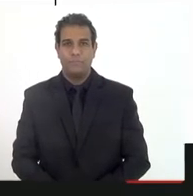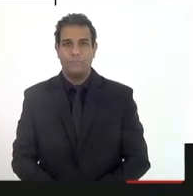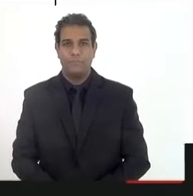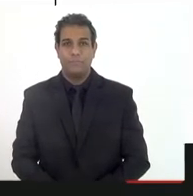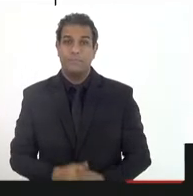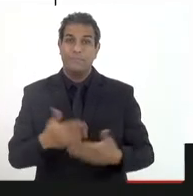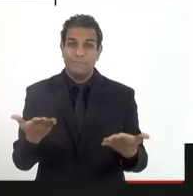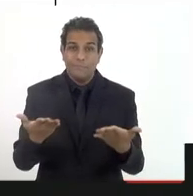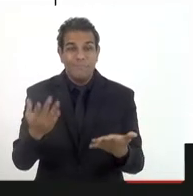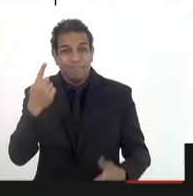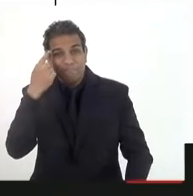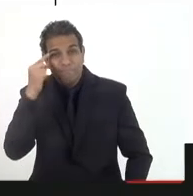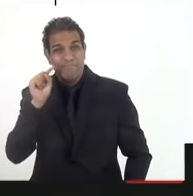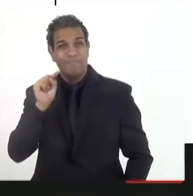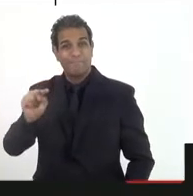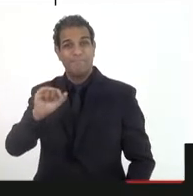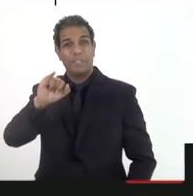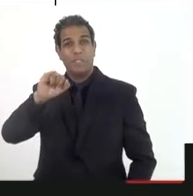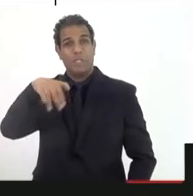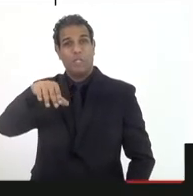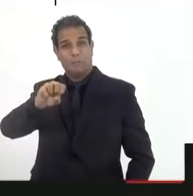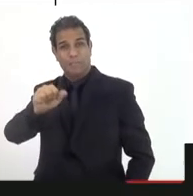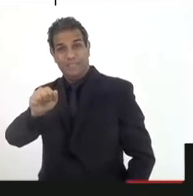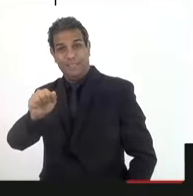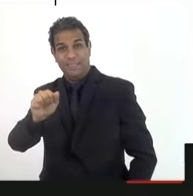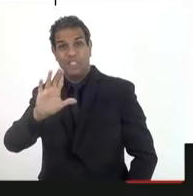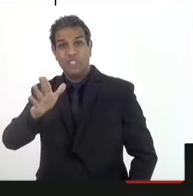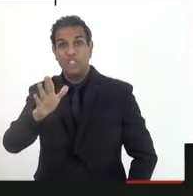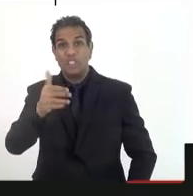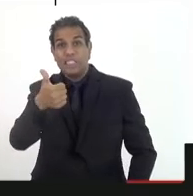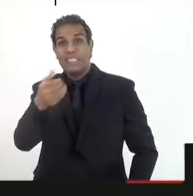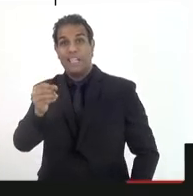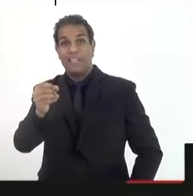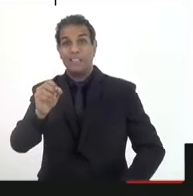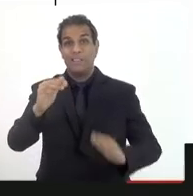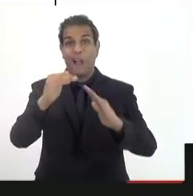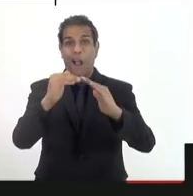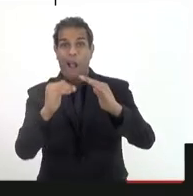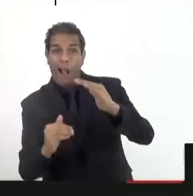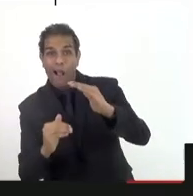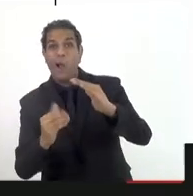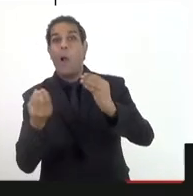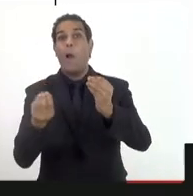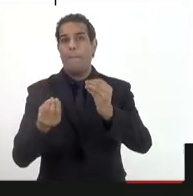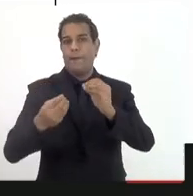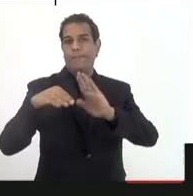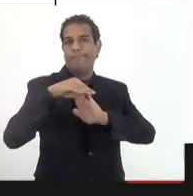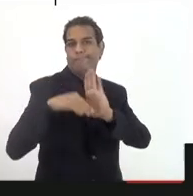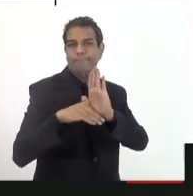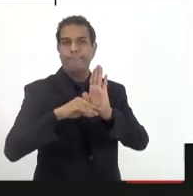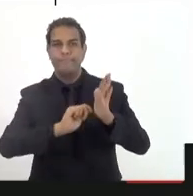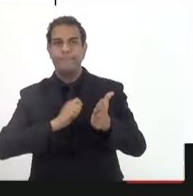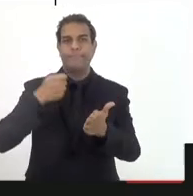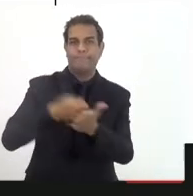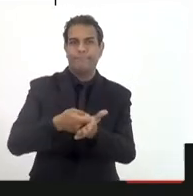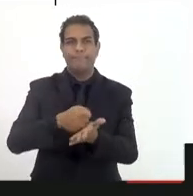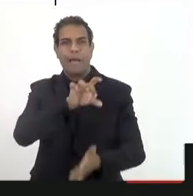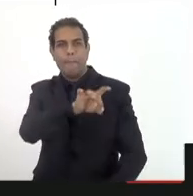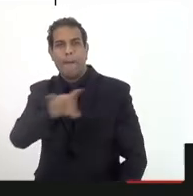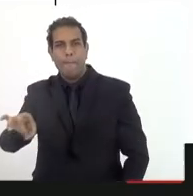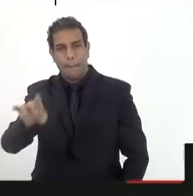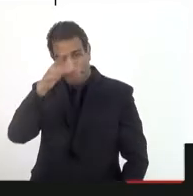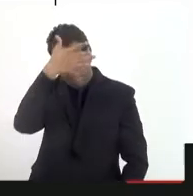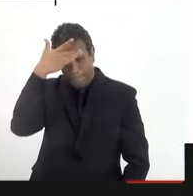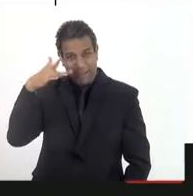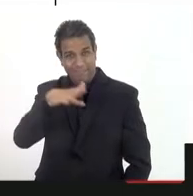Por conta disso, né, no ICMS, nós estamos na décima terceira posição em termos de receita por habitante, per capita